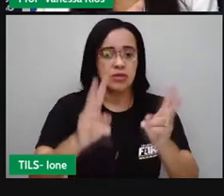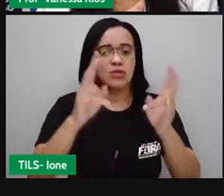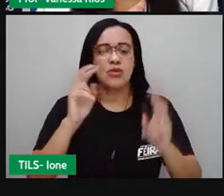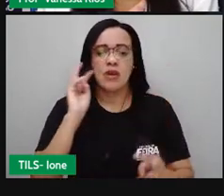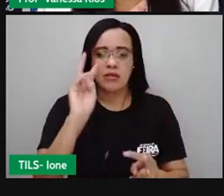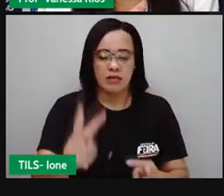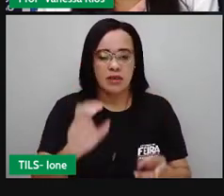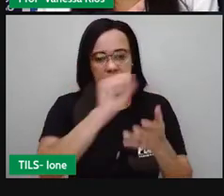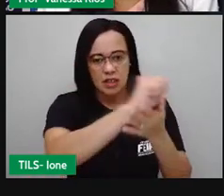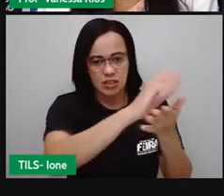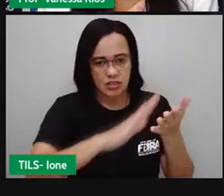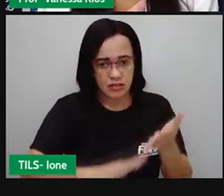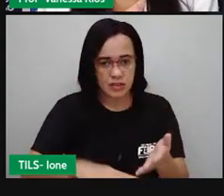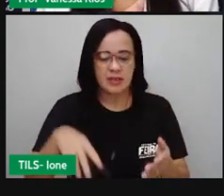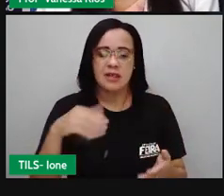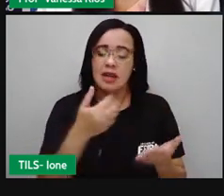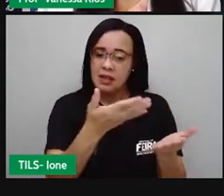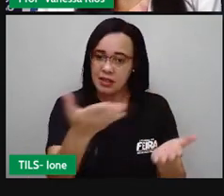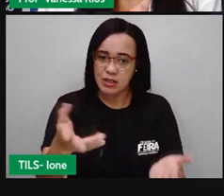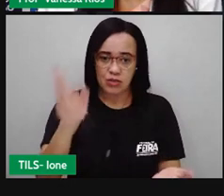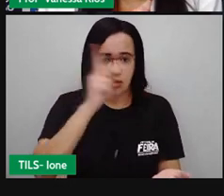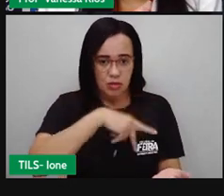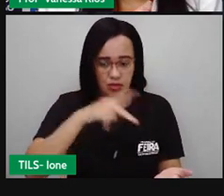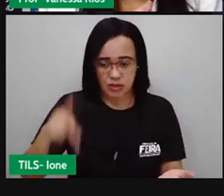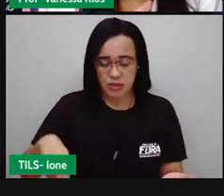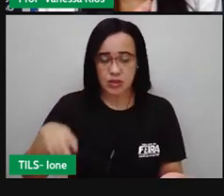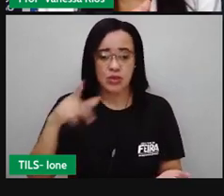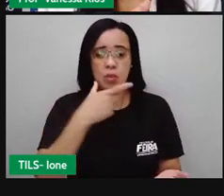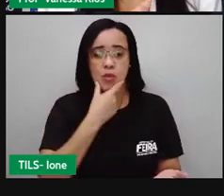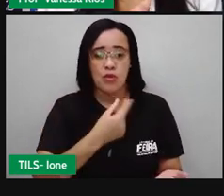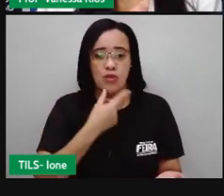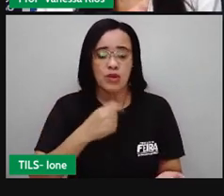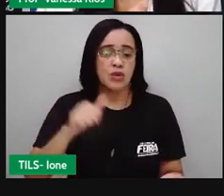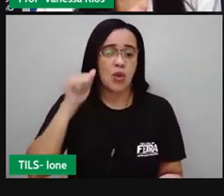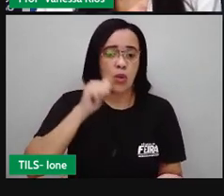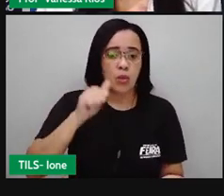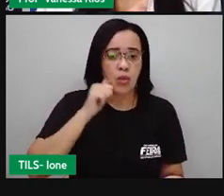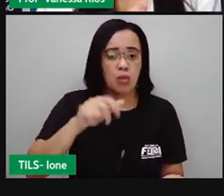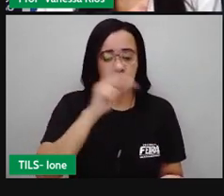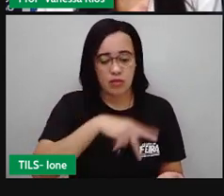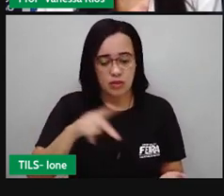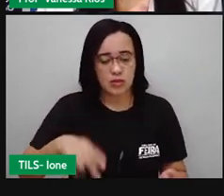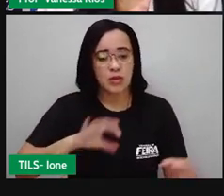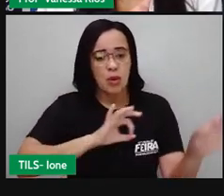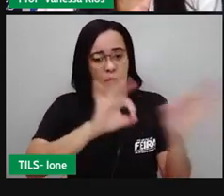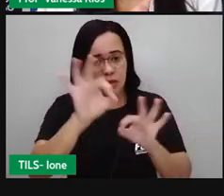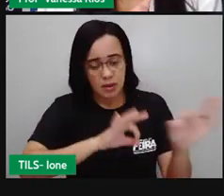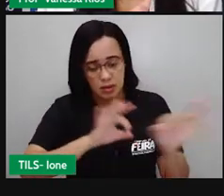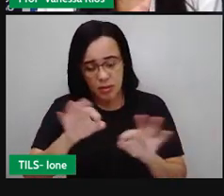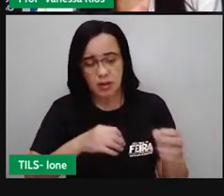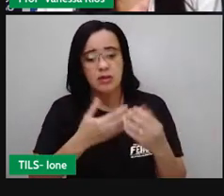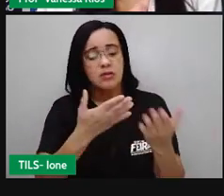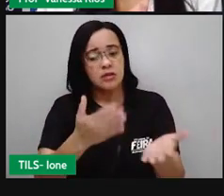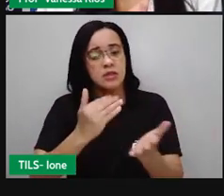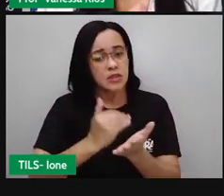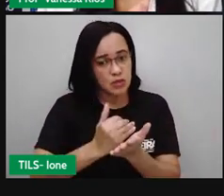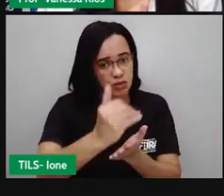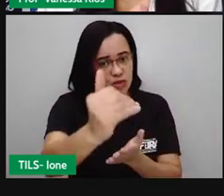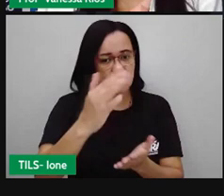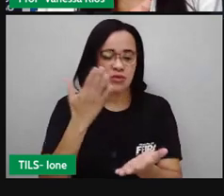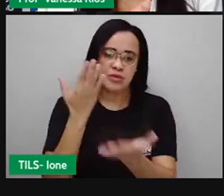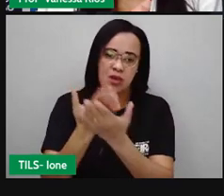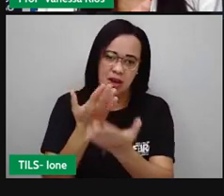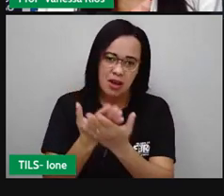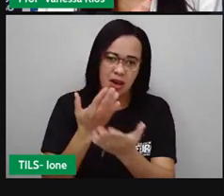atividade, né? Que a sua pró ou seu professor preparou. Para que você dê continuidade a essa aula. Aos